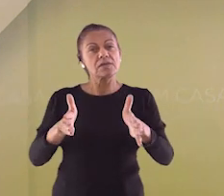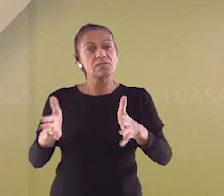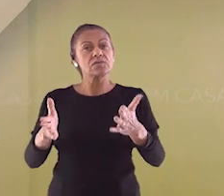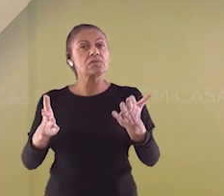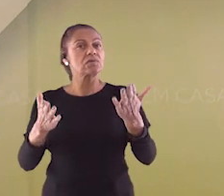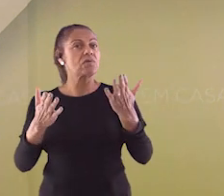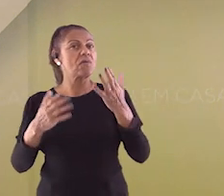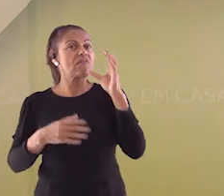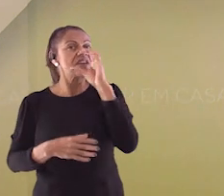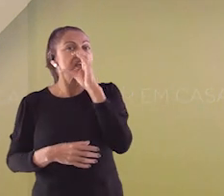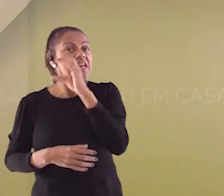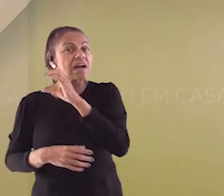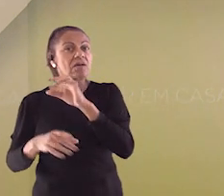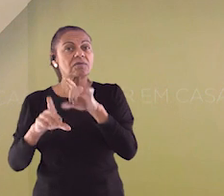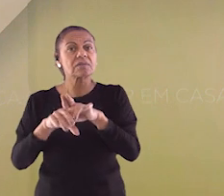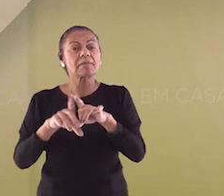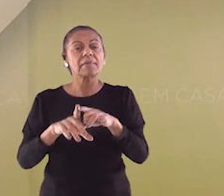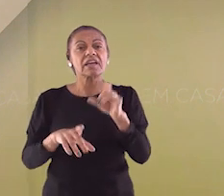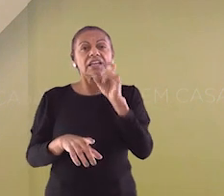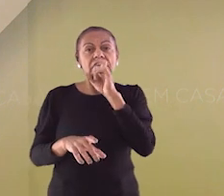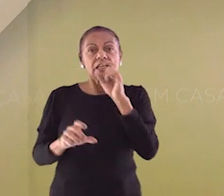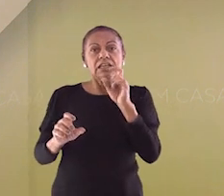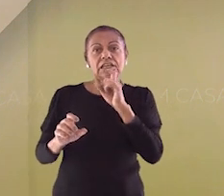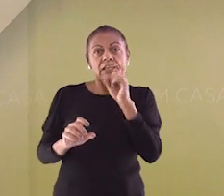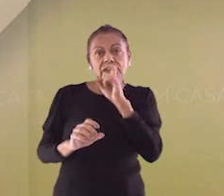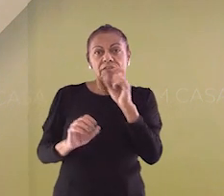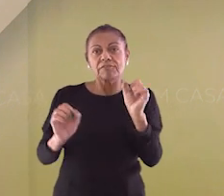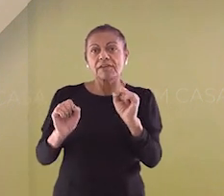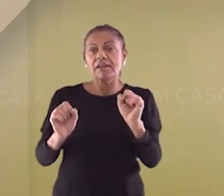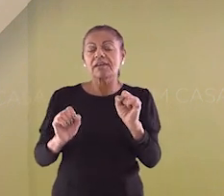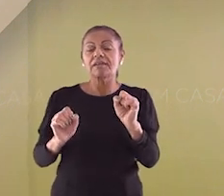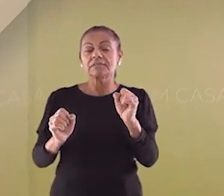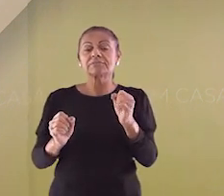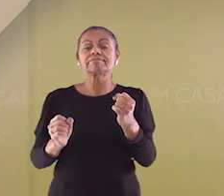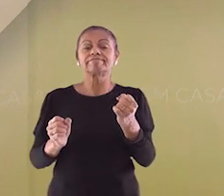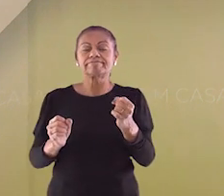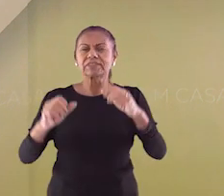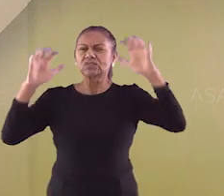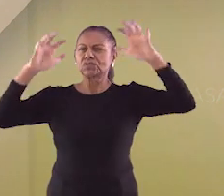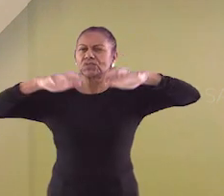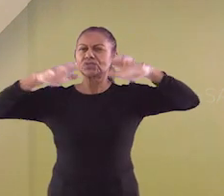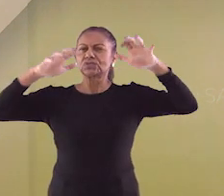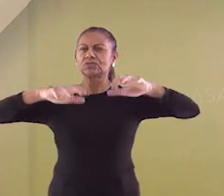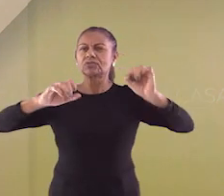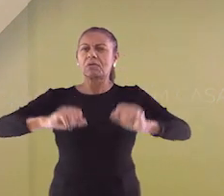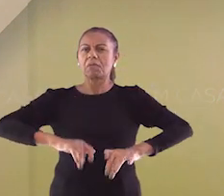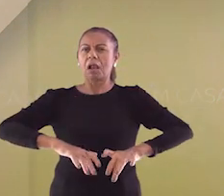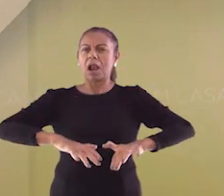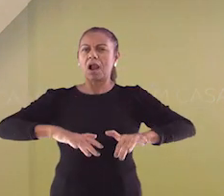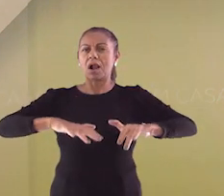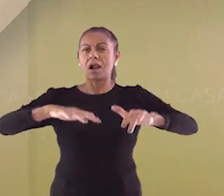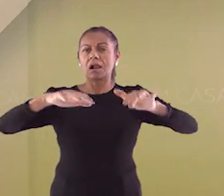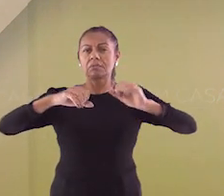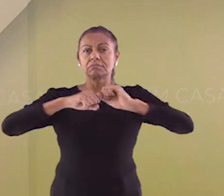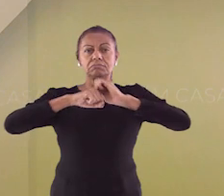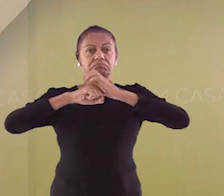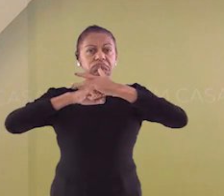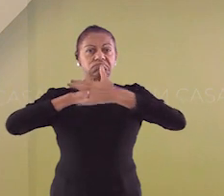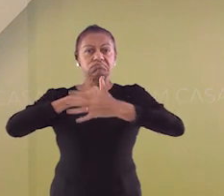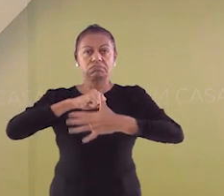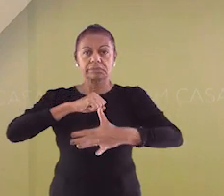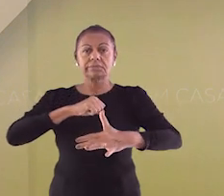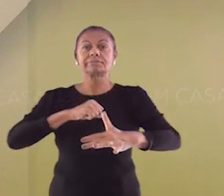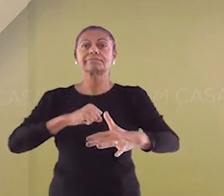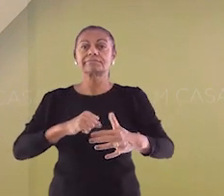transtornos à população, seja pelo excesso, causando enchentes, deslizamento e até mesmo o